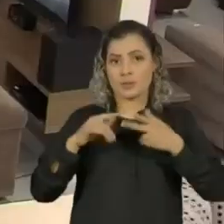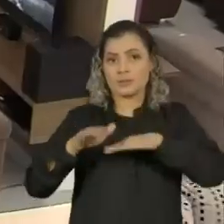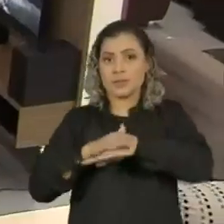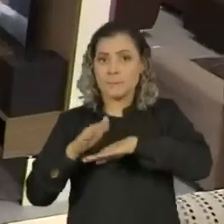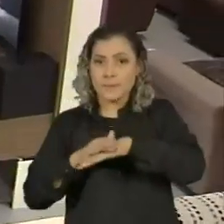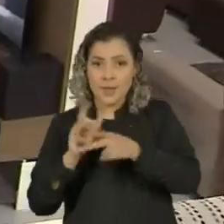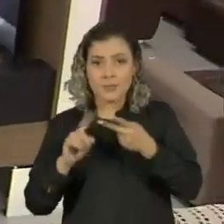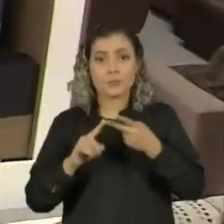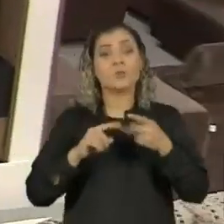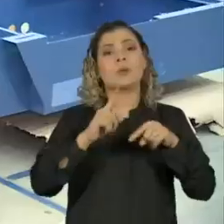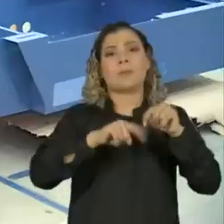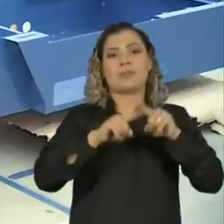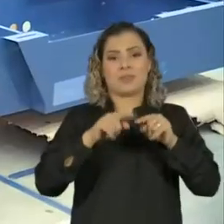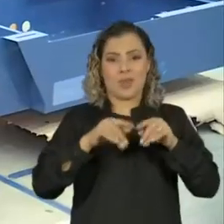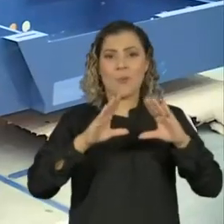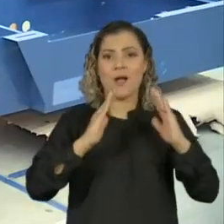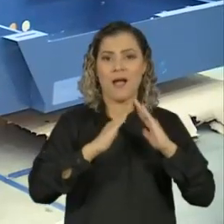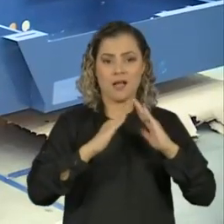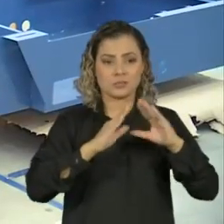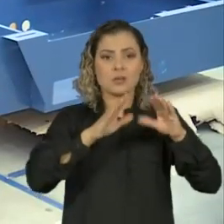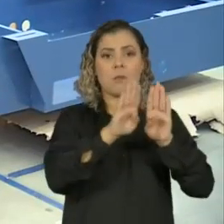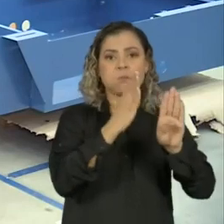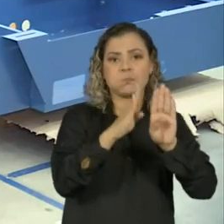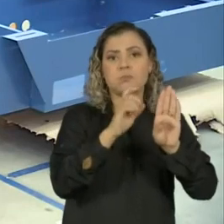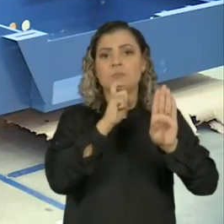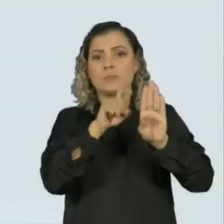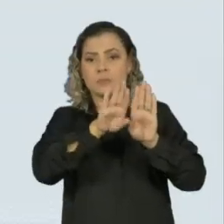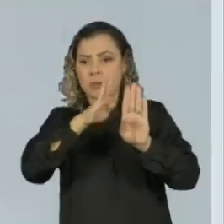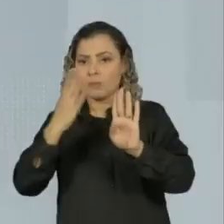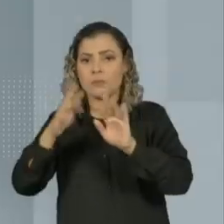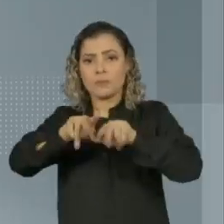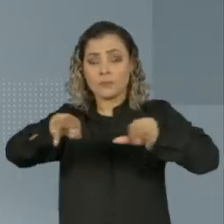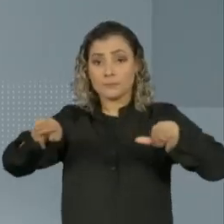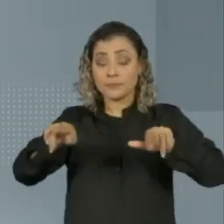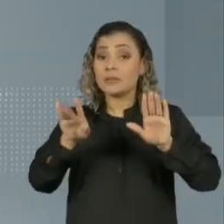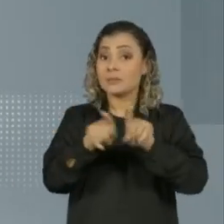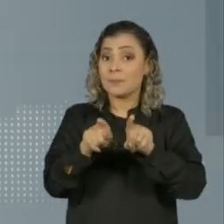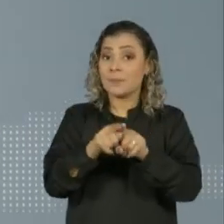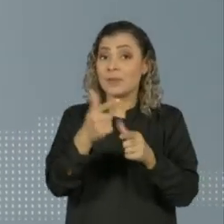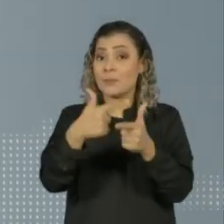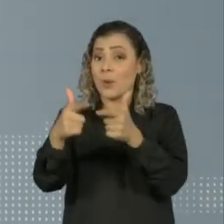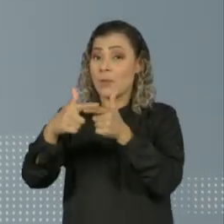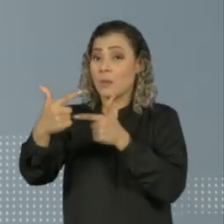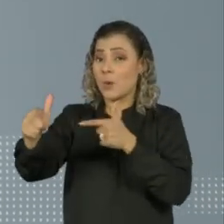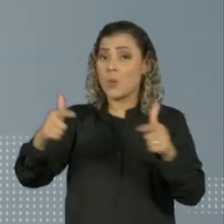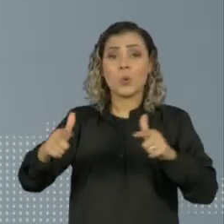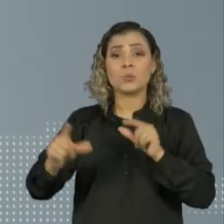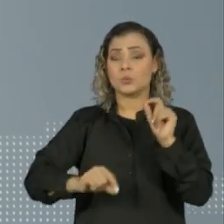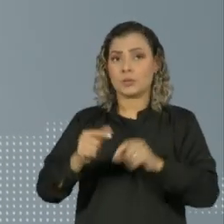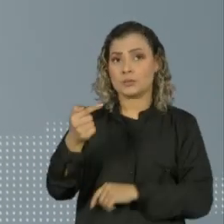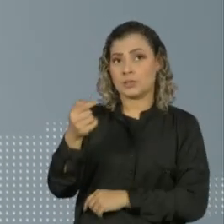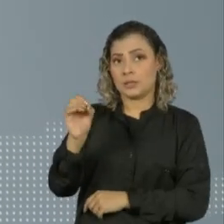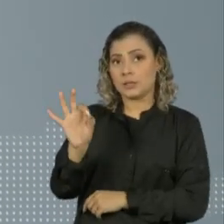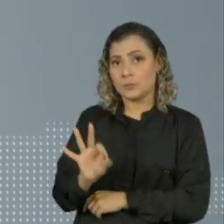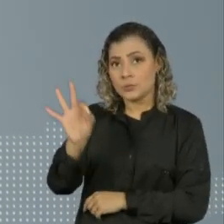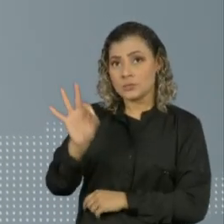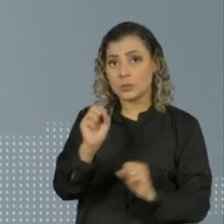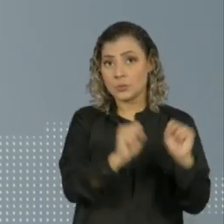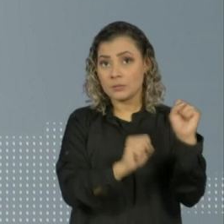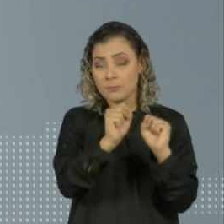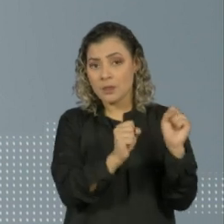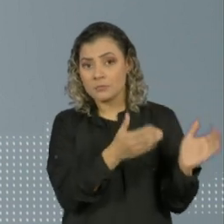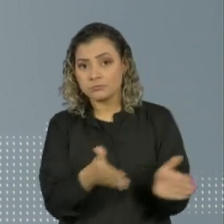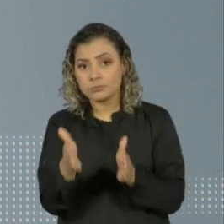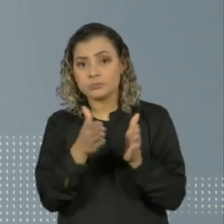calçados e móveis. A crise do coronavírus também provocou outros problemas. 70% das indústrias